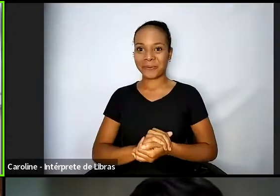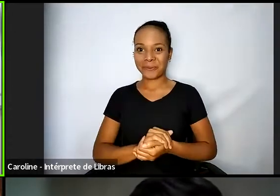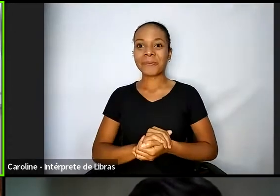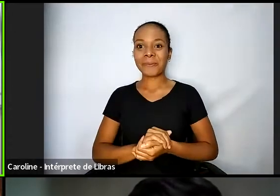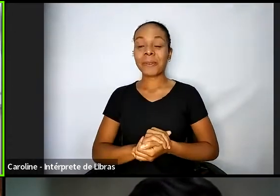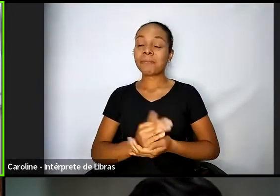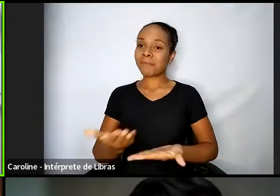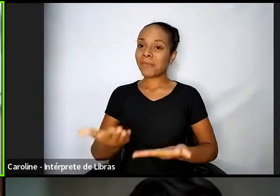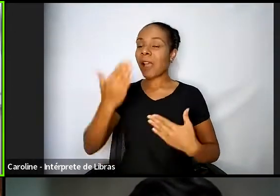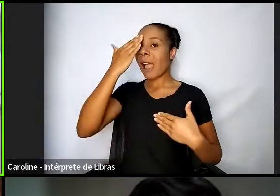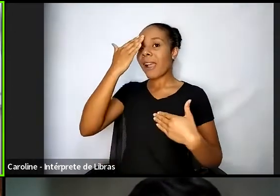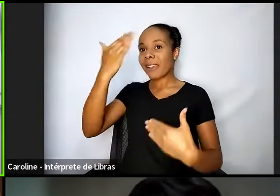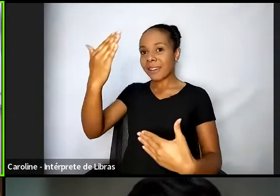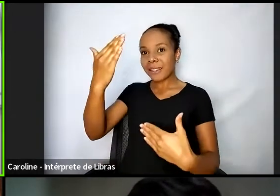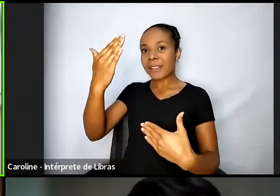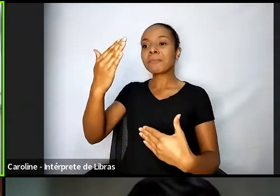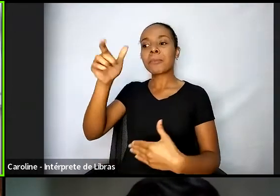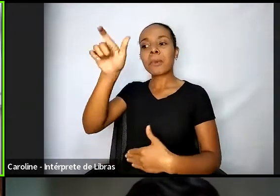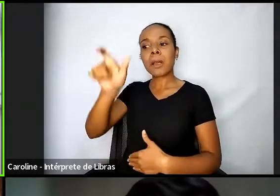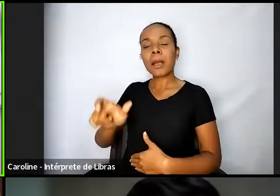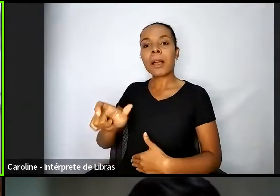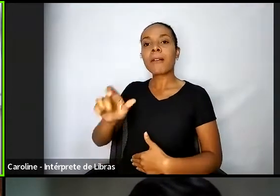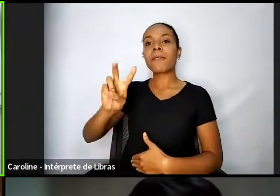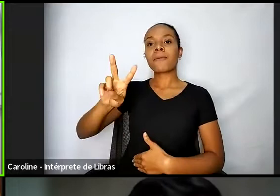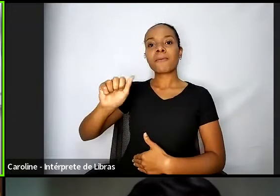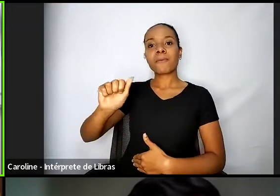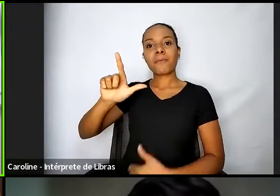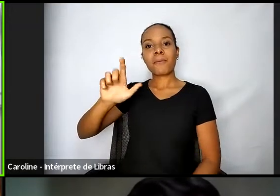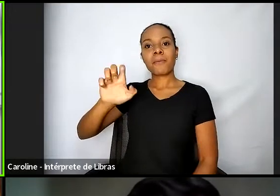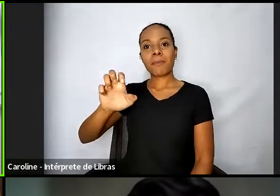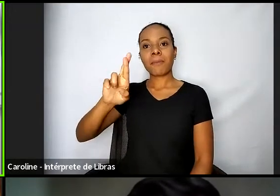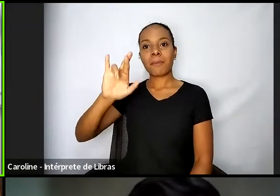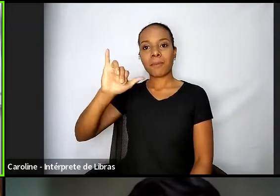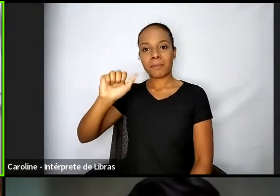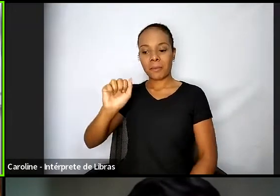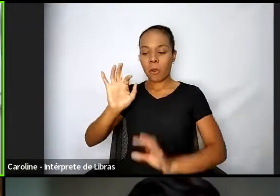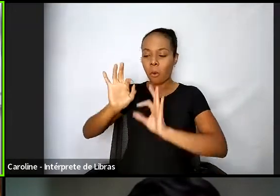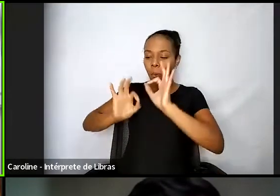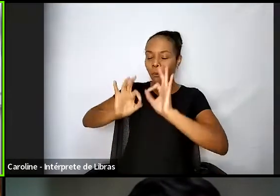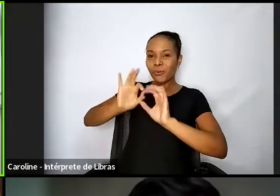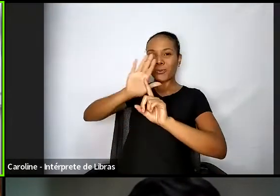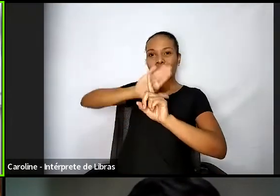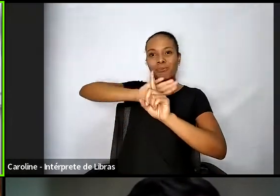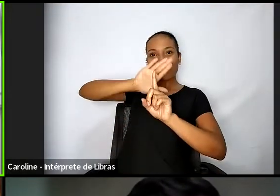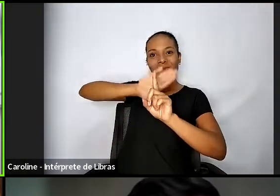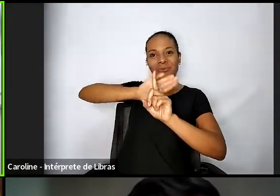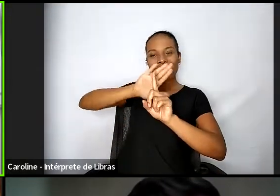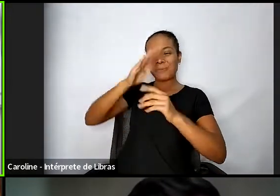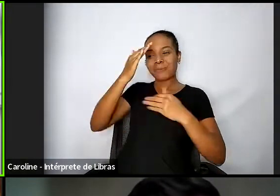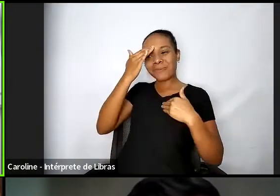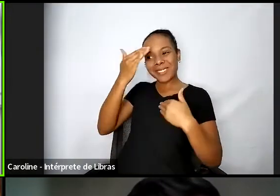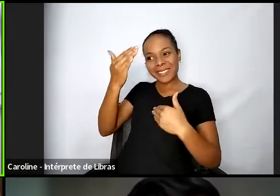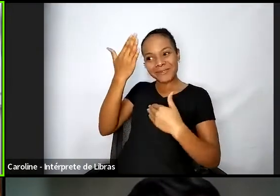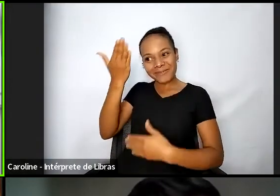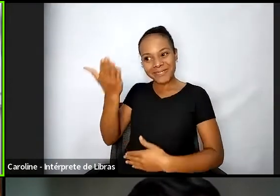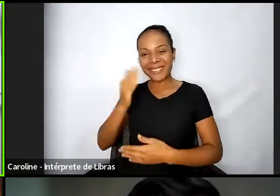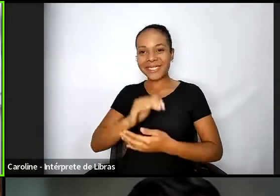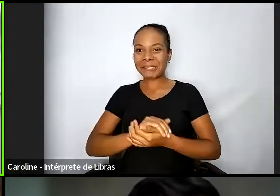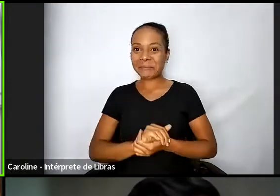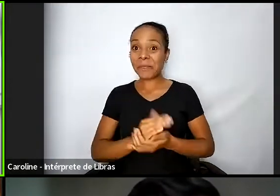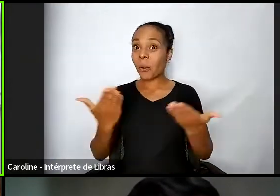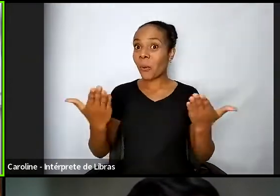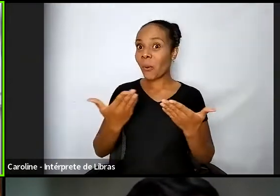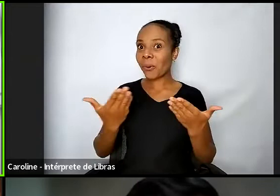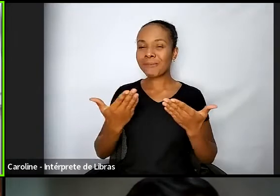organizou esse fundo para mim. É com muita alegria que nós recebemos hoje